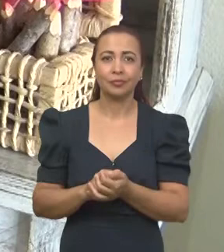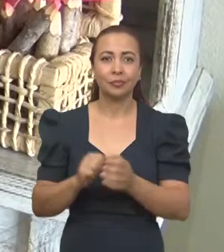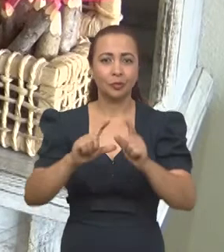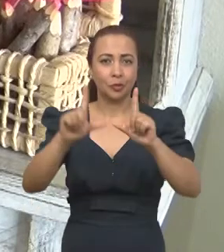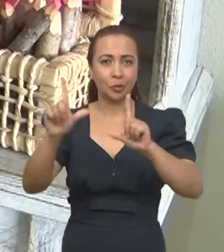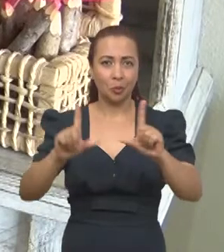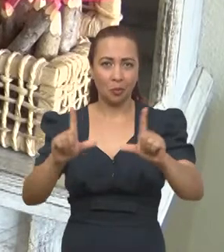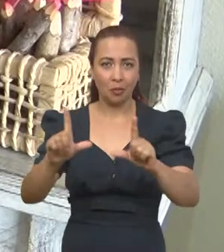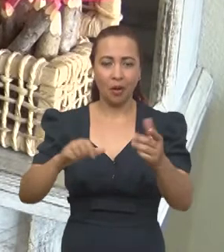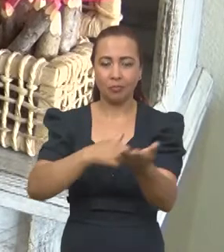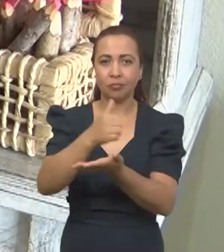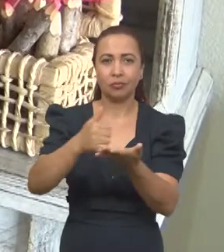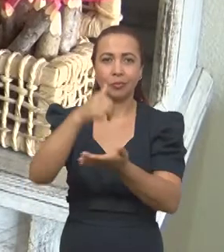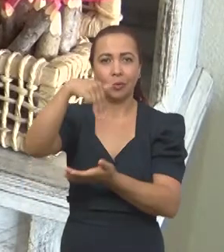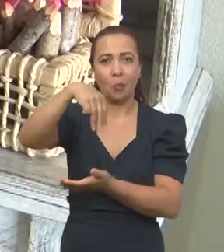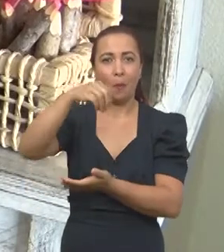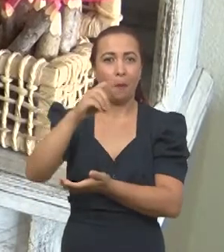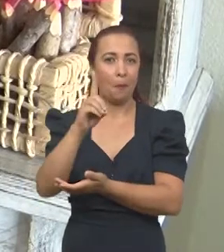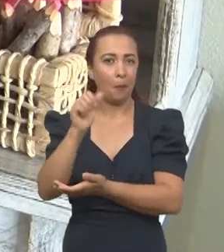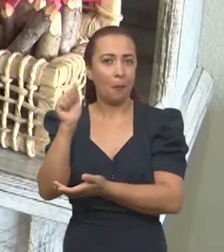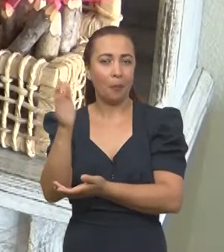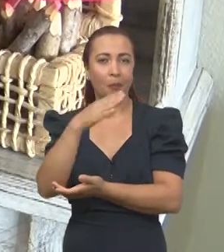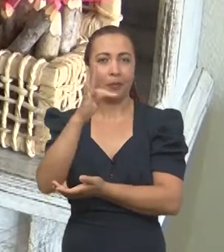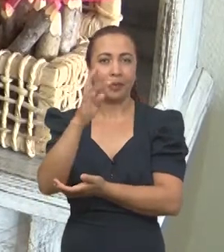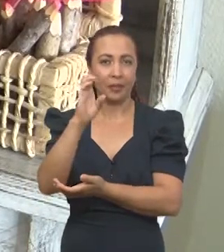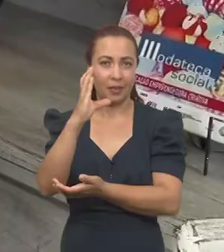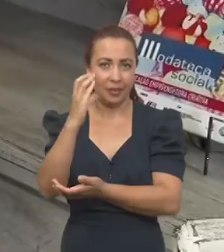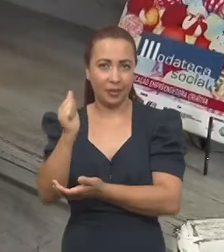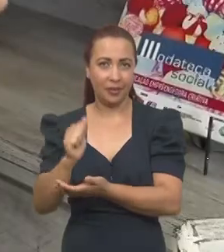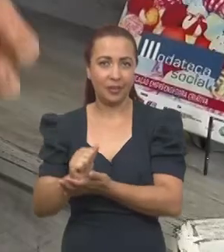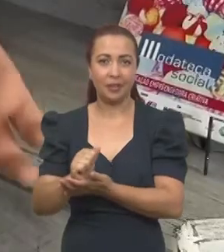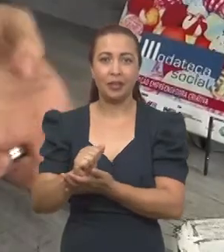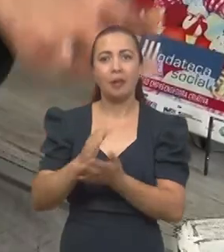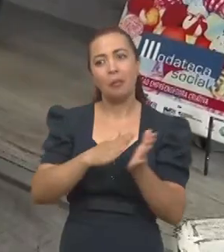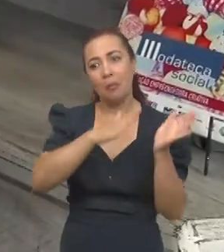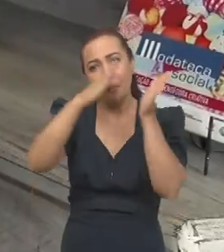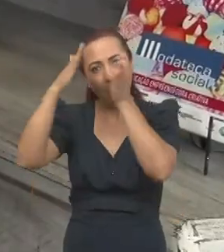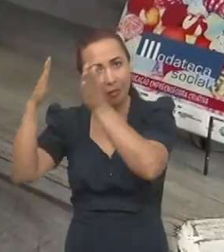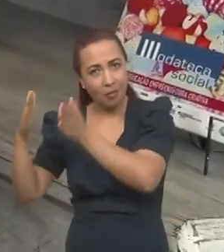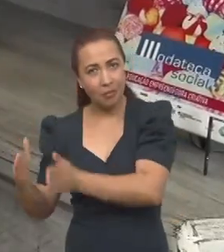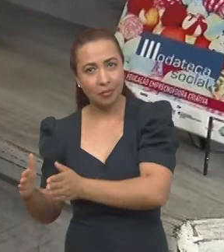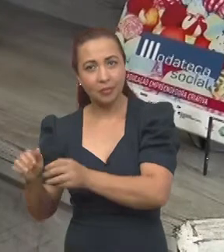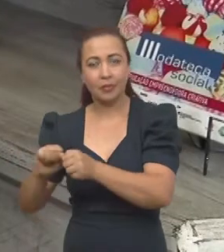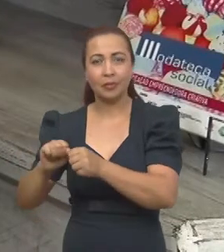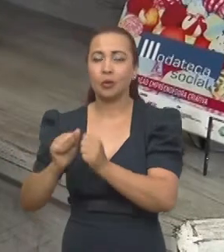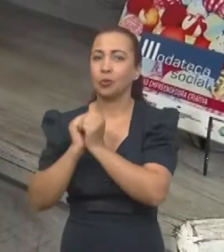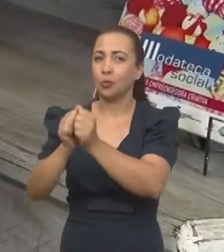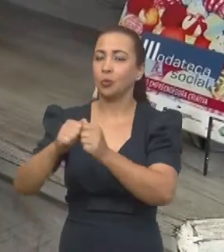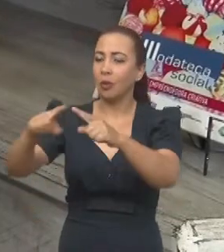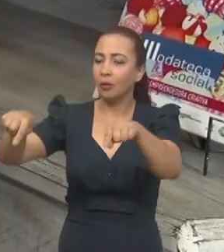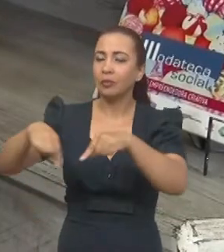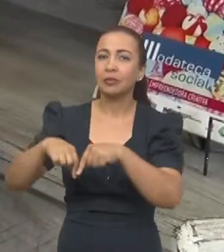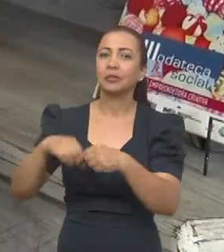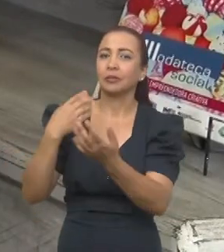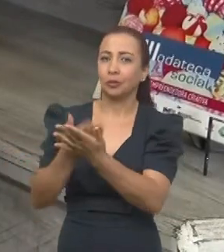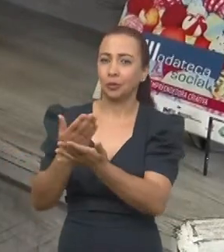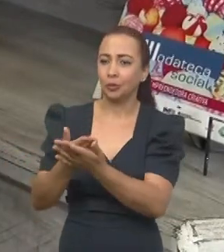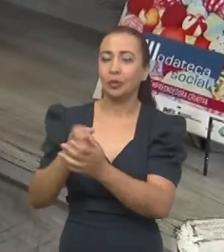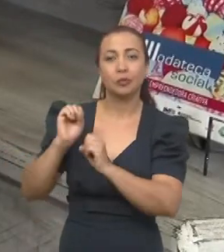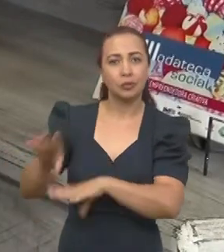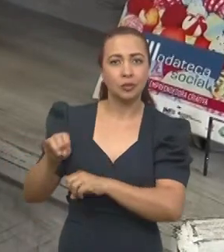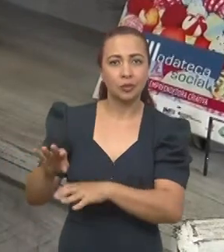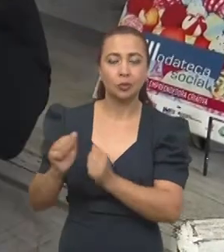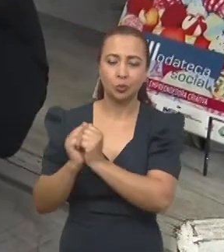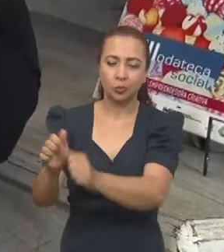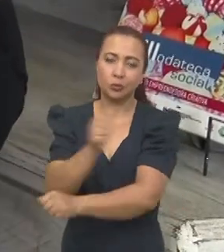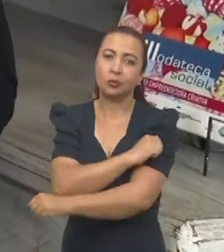o programa de extensão Moda Teca. Paralelamente, a gente faz as ações em interseção com a sala de aula, com o ensino, com